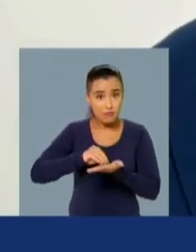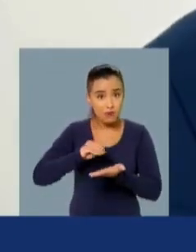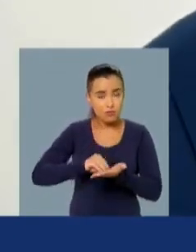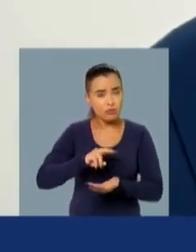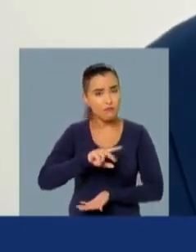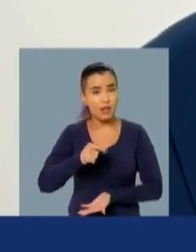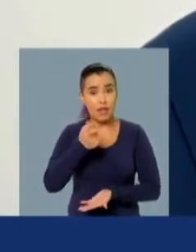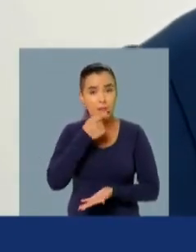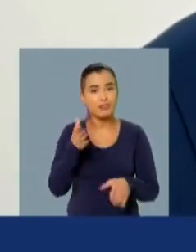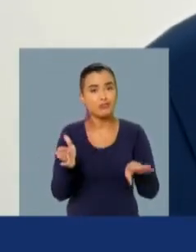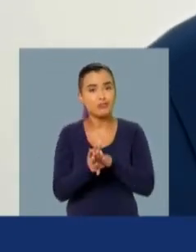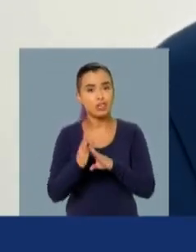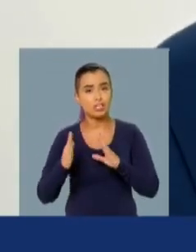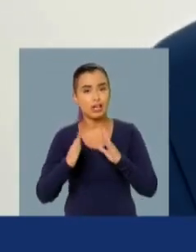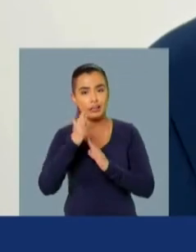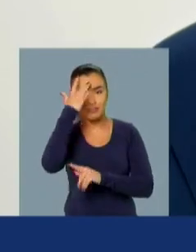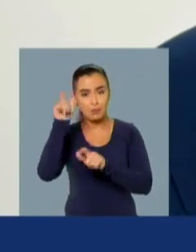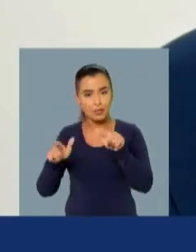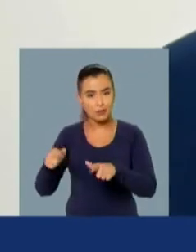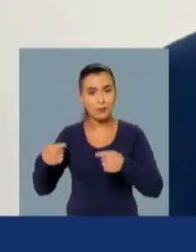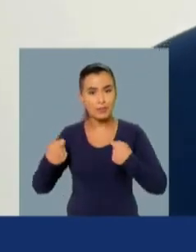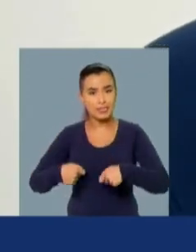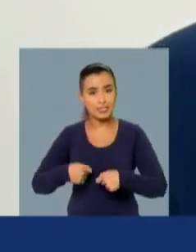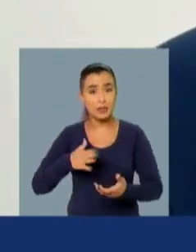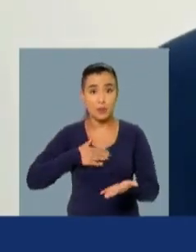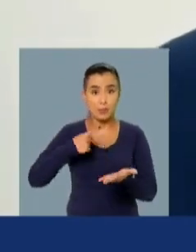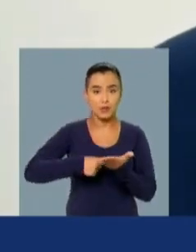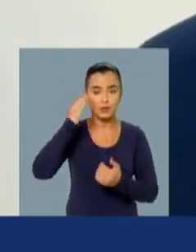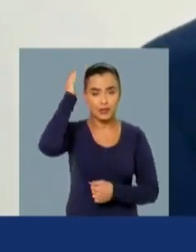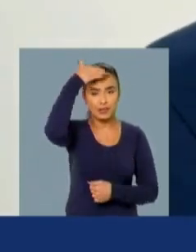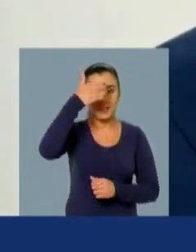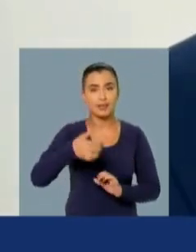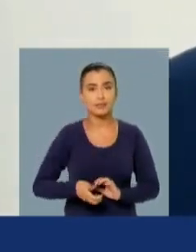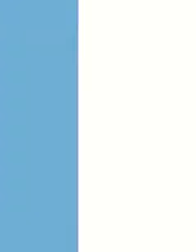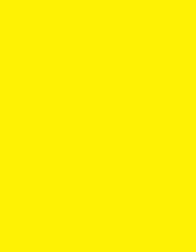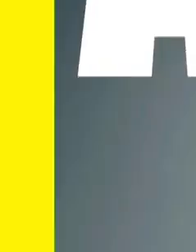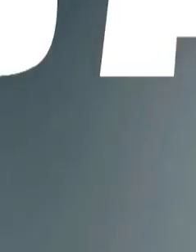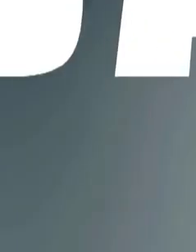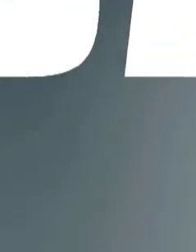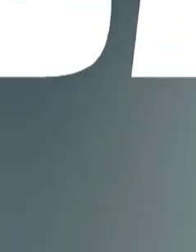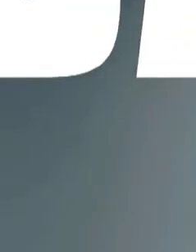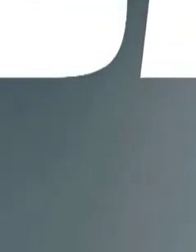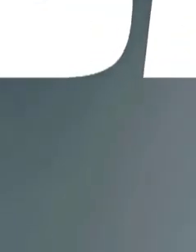remédio, o remédio vai chegar em casa de quem precisar. É compromisso do Datelo.